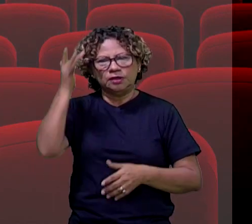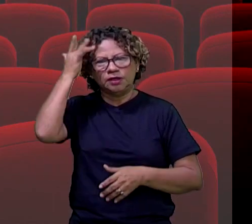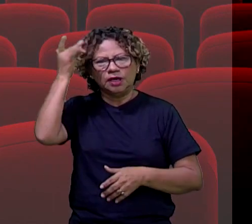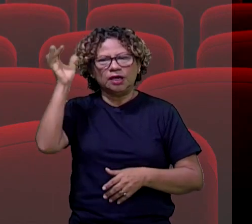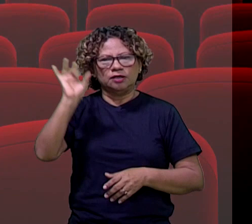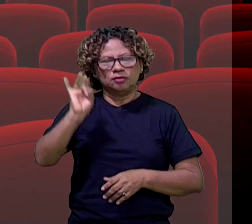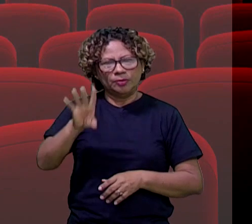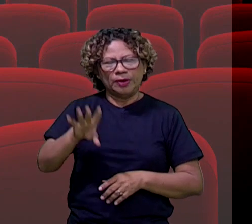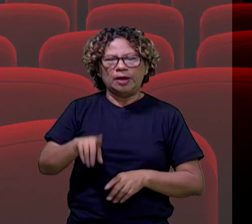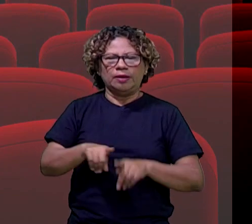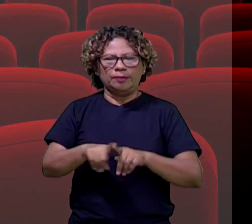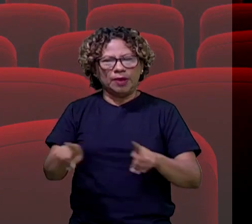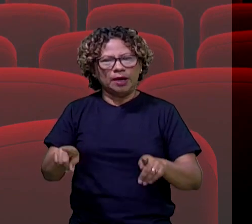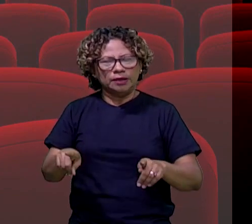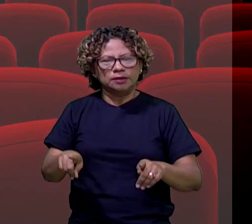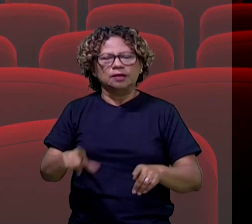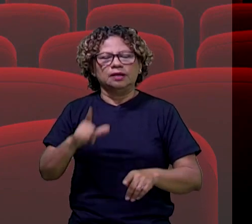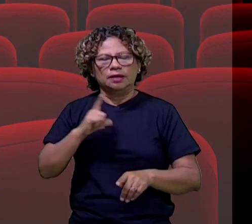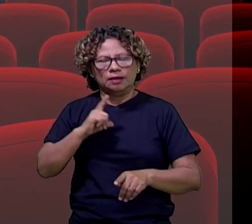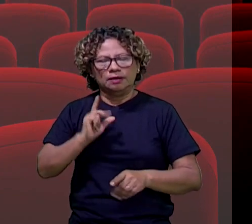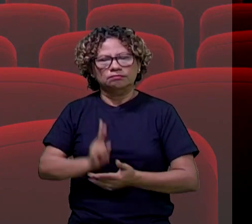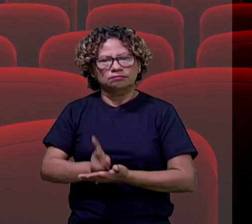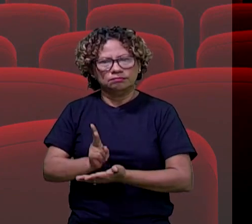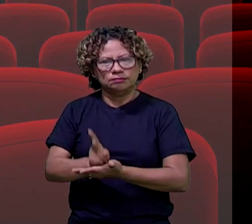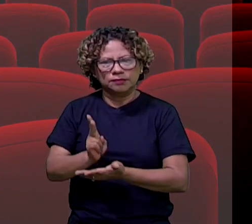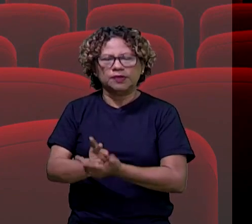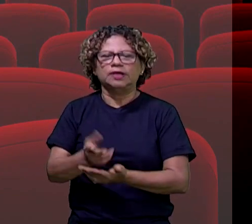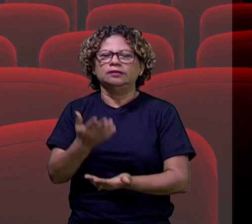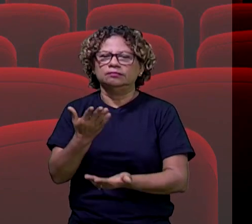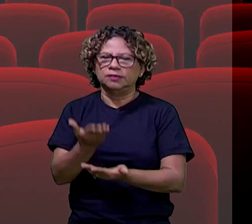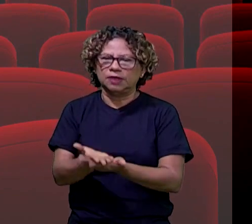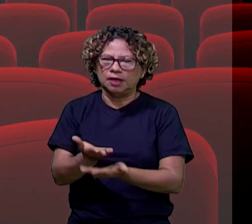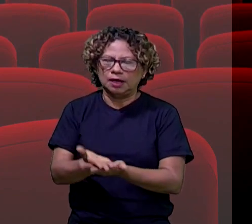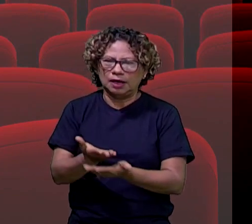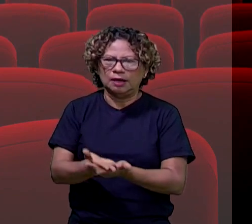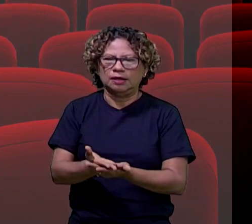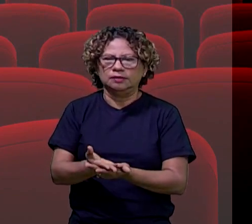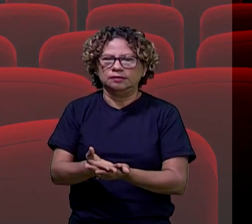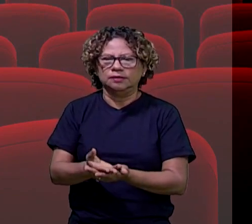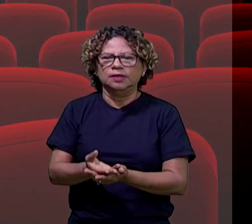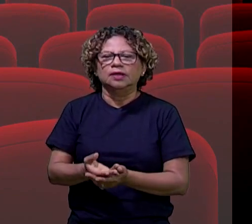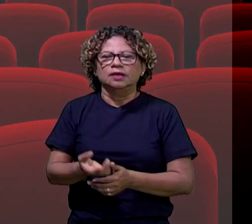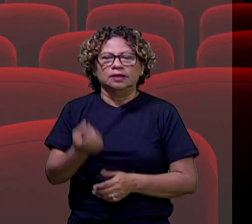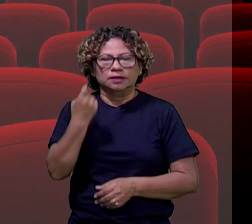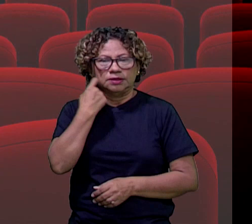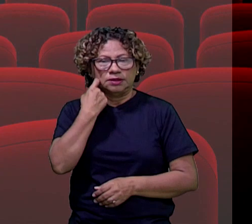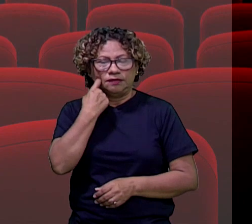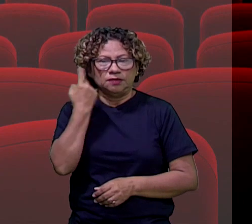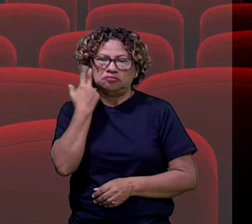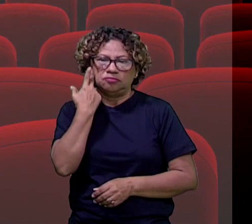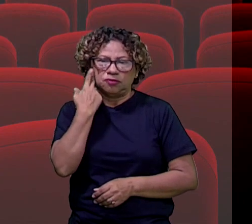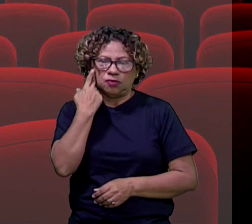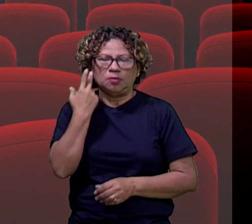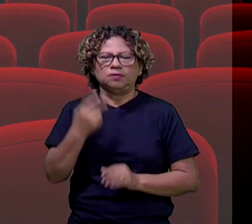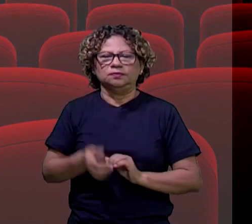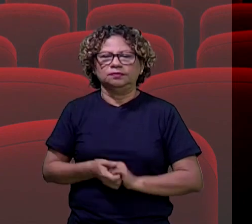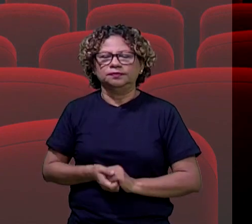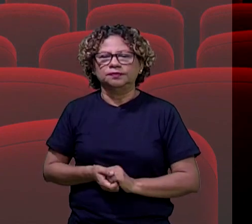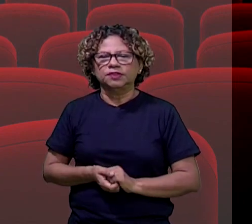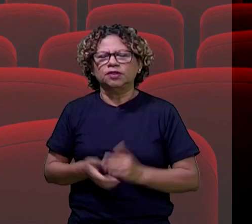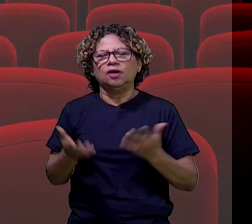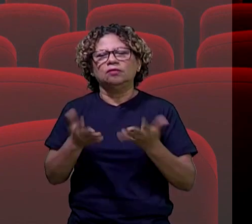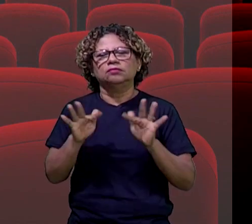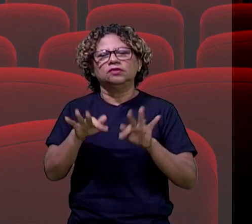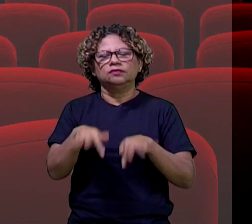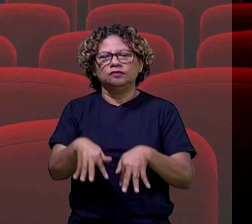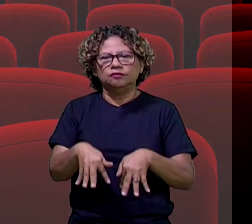a gente tem a aula normalmente, como vocês estão habituados a ter nas sextas-feiras, tá bom? E eu tenho, olha só, antes de encerrar